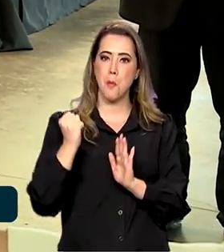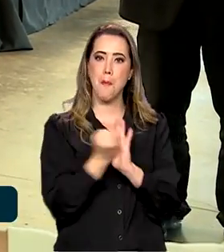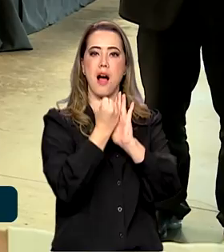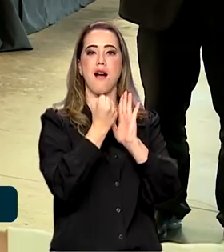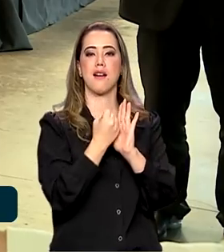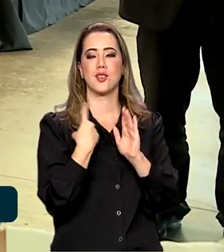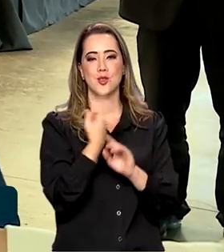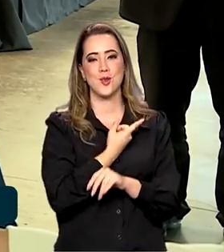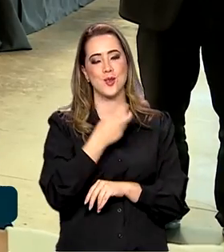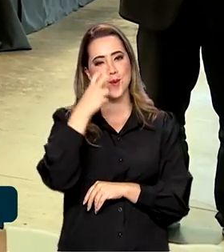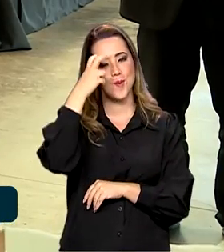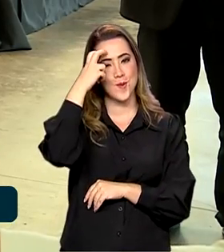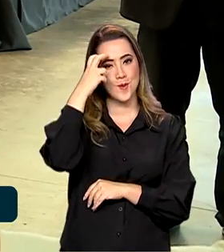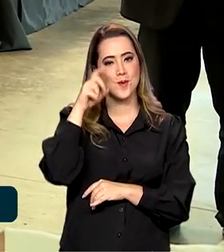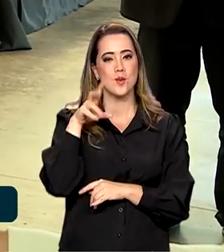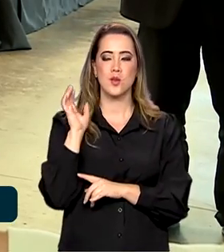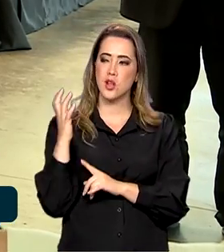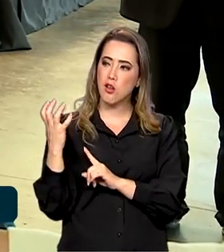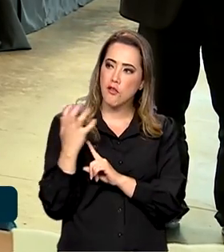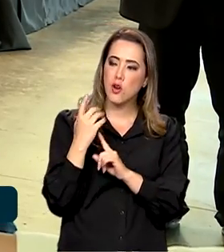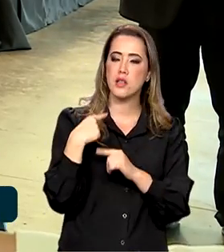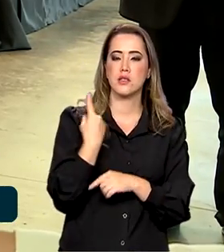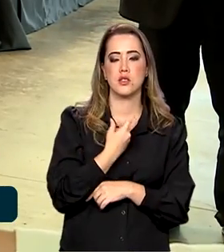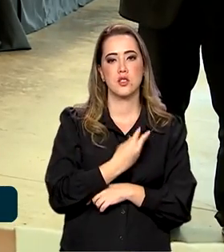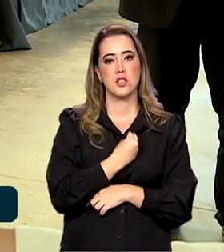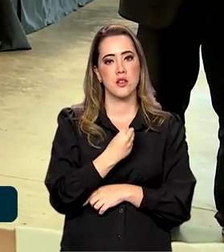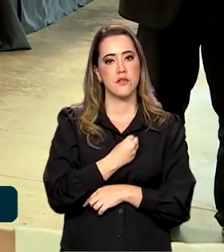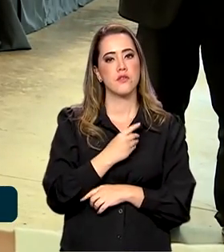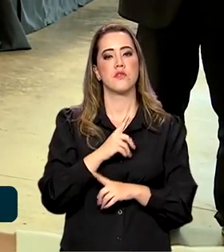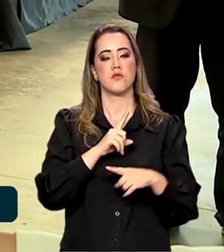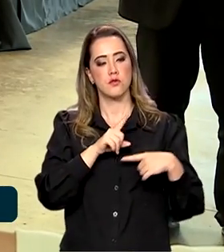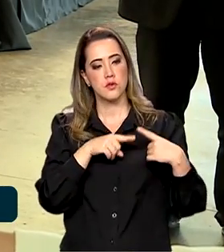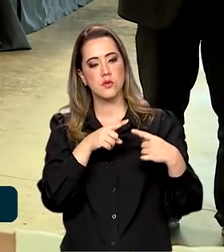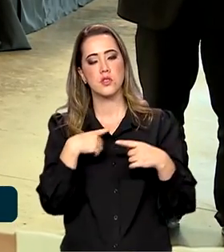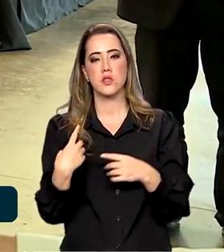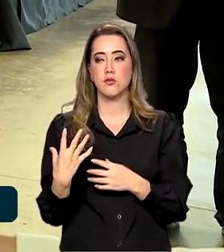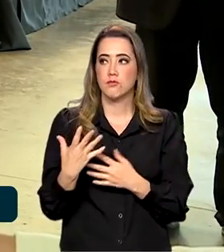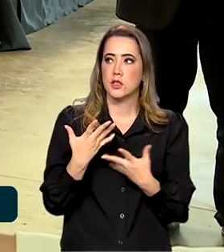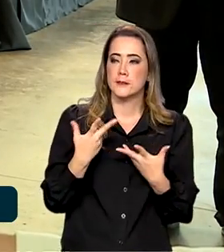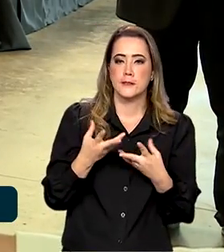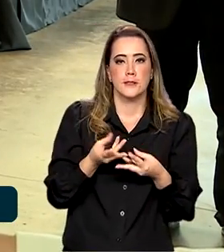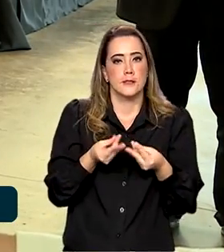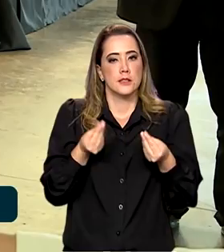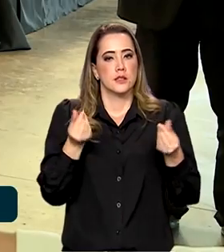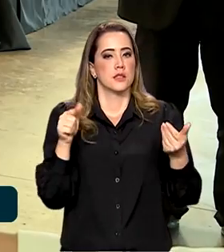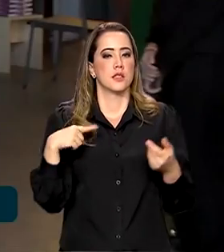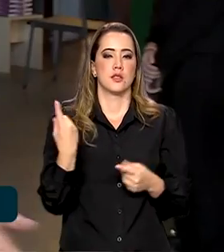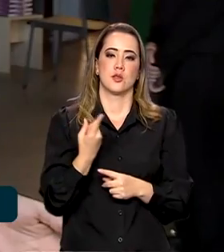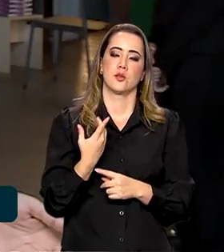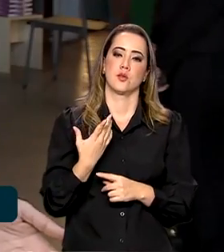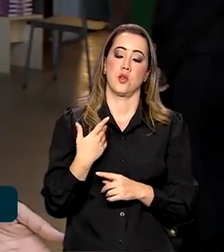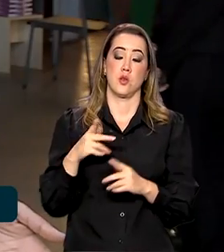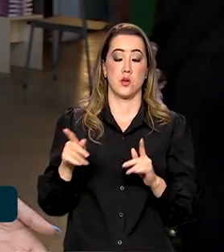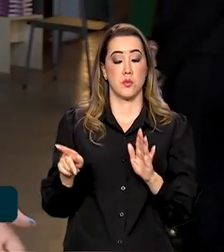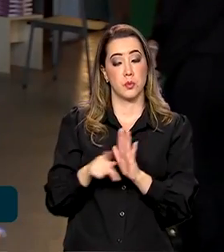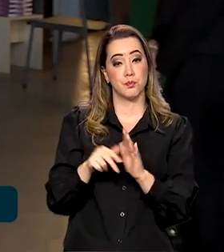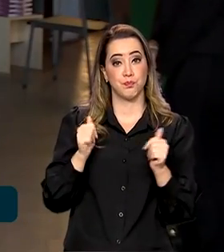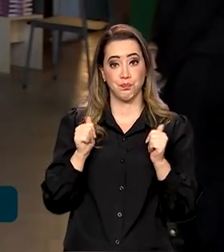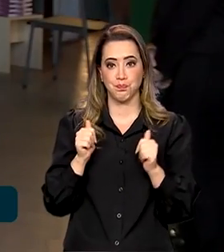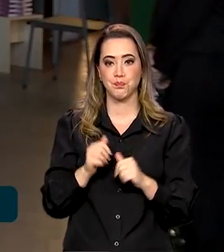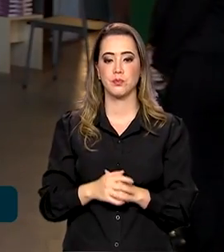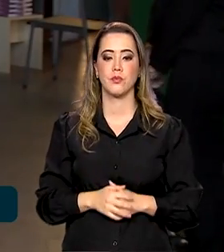o registro de nossas influências, que inspira a todos nós artistas. Então, é momento de festa realmente. Ao todo serão